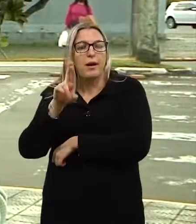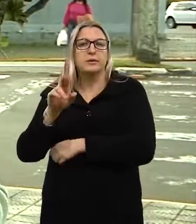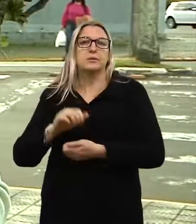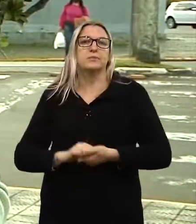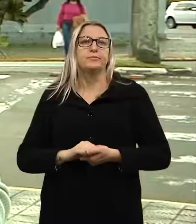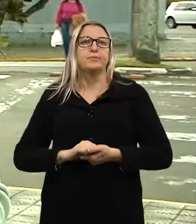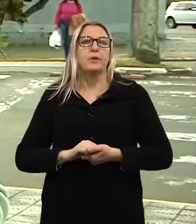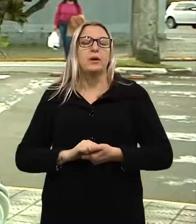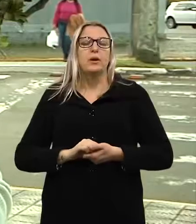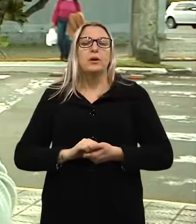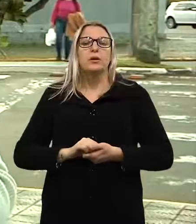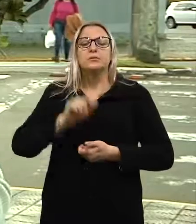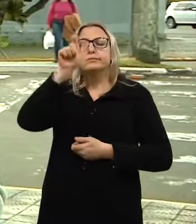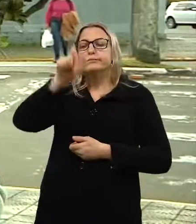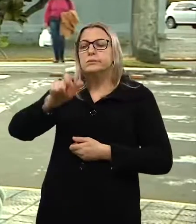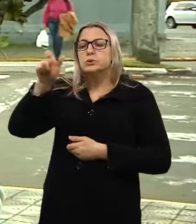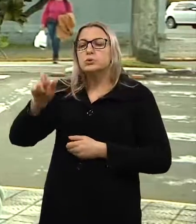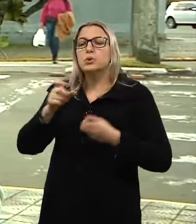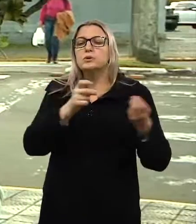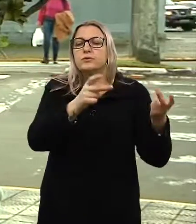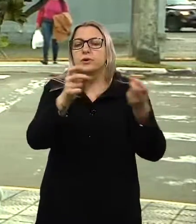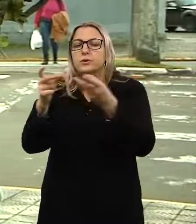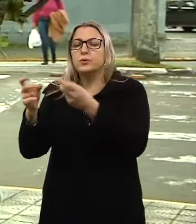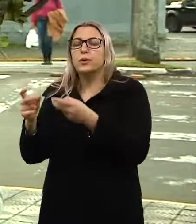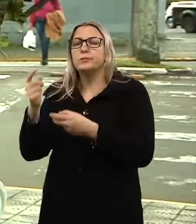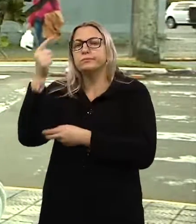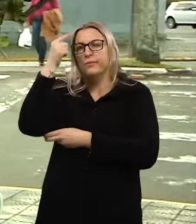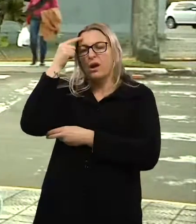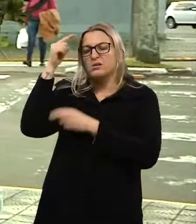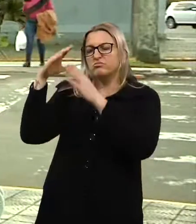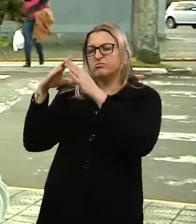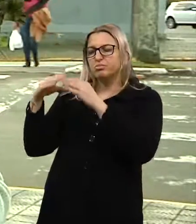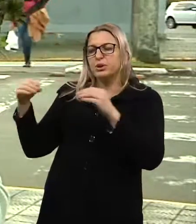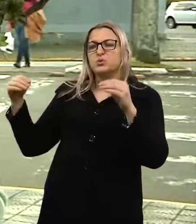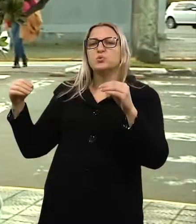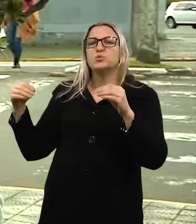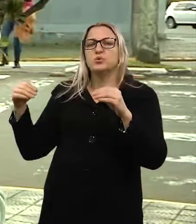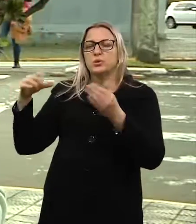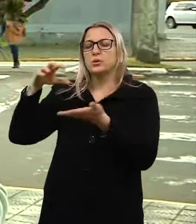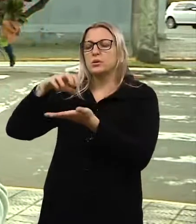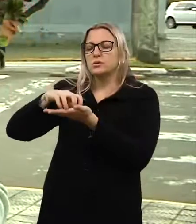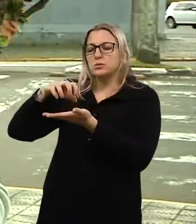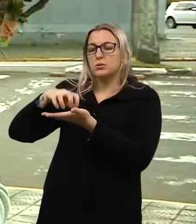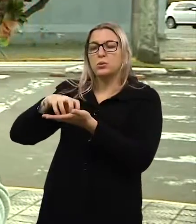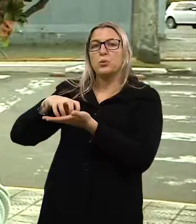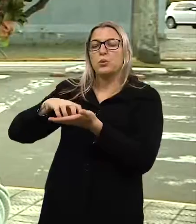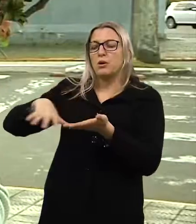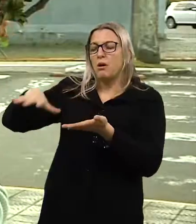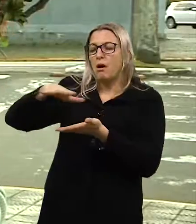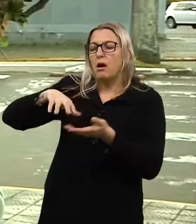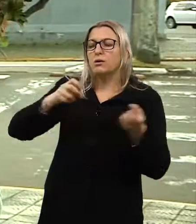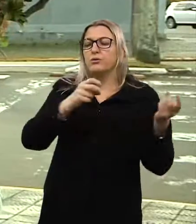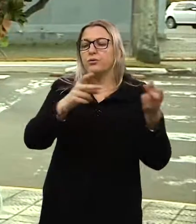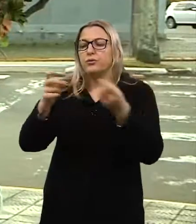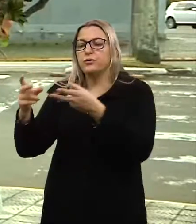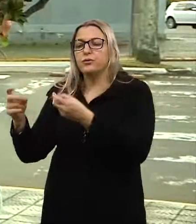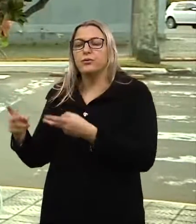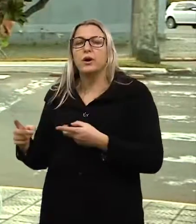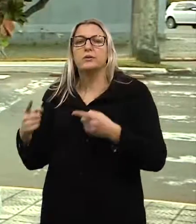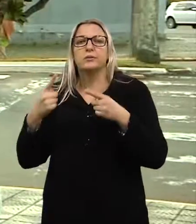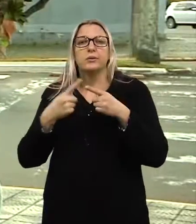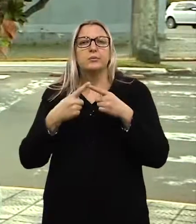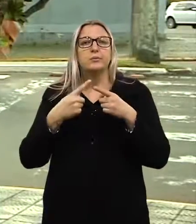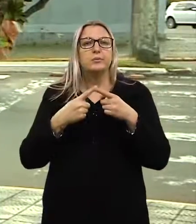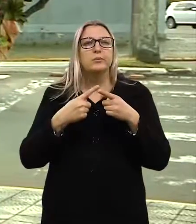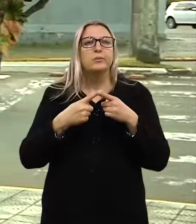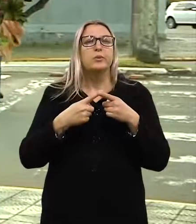produto. Os comerciantes consideram a elevação do preço prejudicial para o setor, porque é preciso contabilizar o valor do